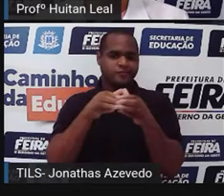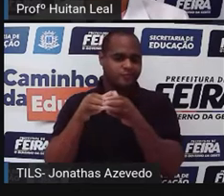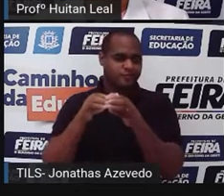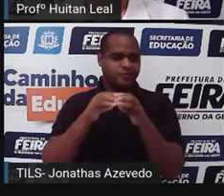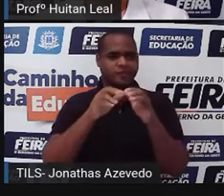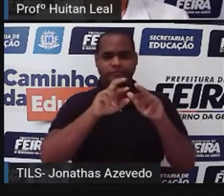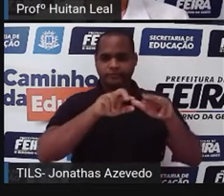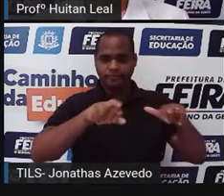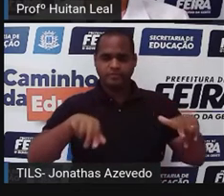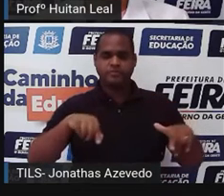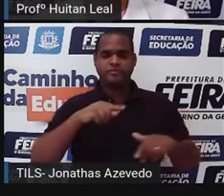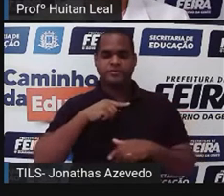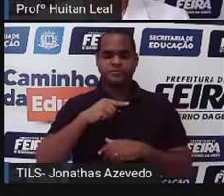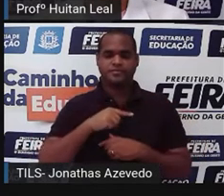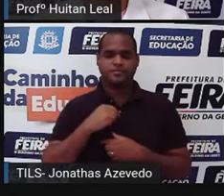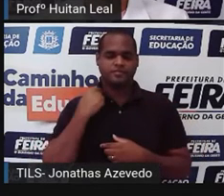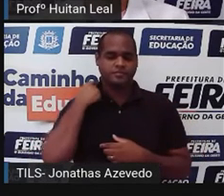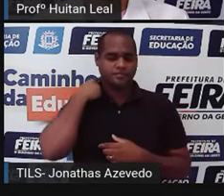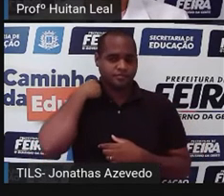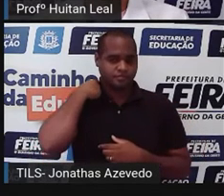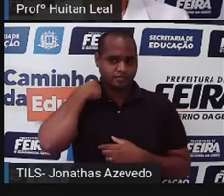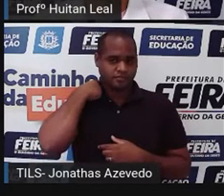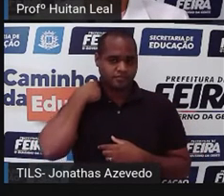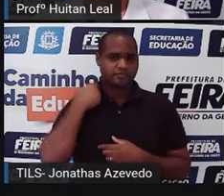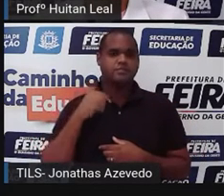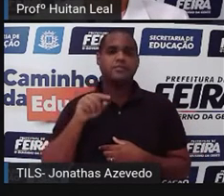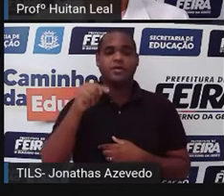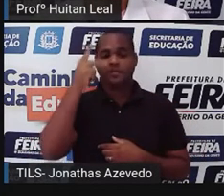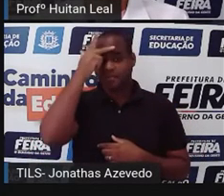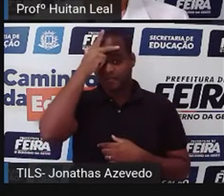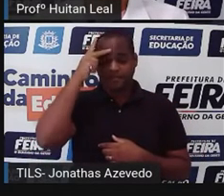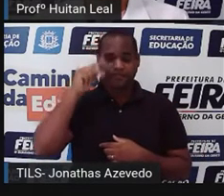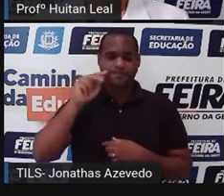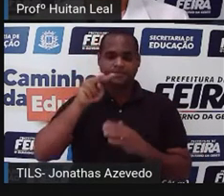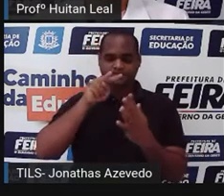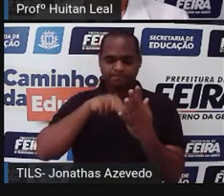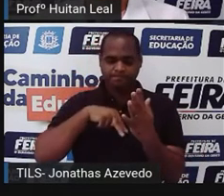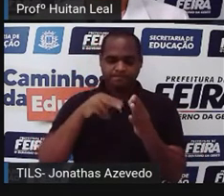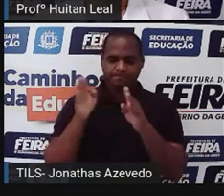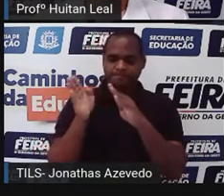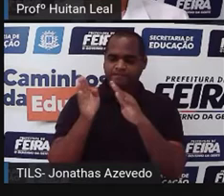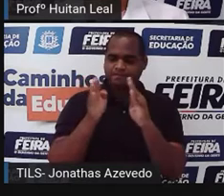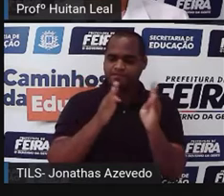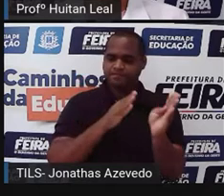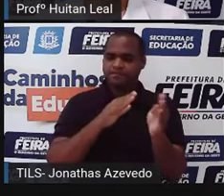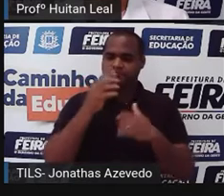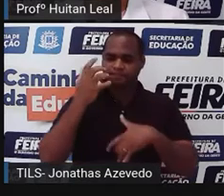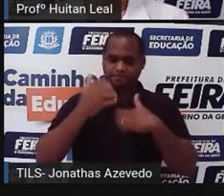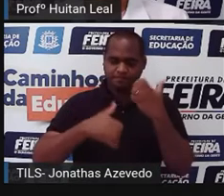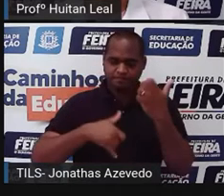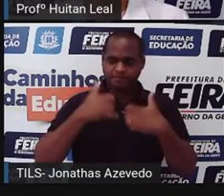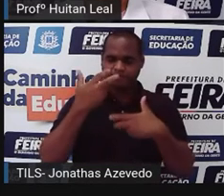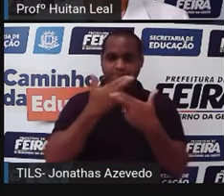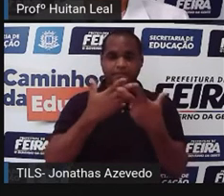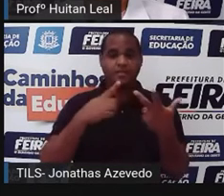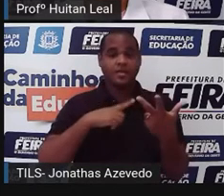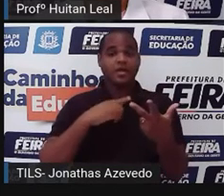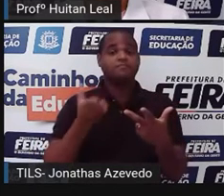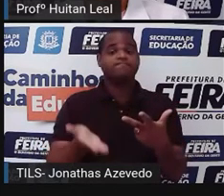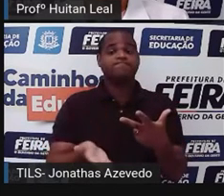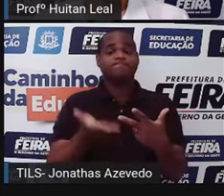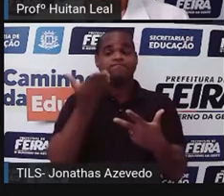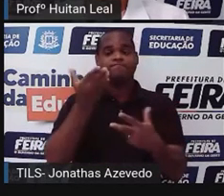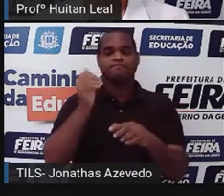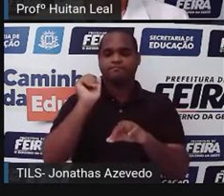sociais. Do ponto de vista ou da perspectiva do leitor, o propósito pode estar associado à necessidade de se atualizar